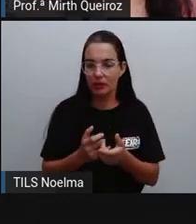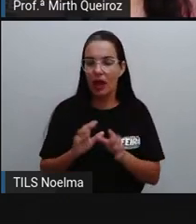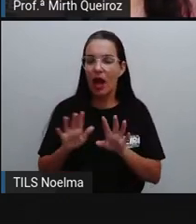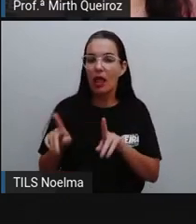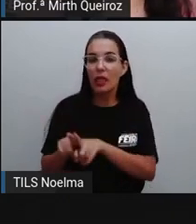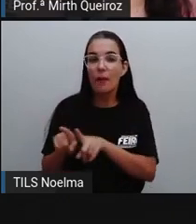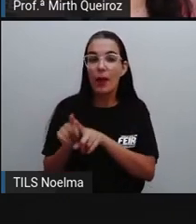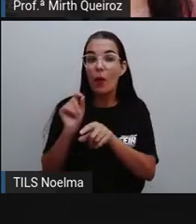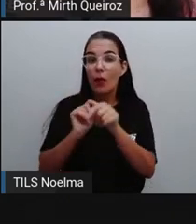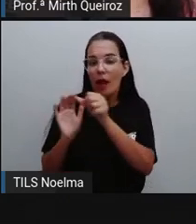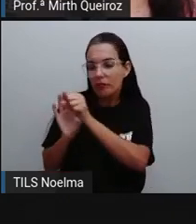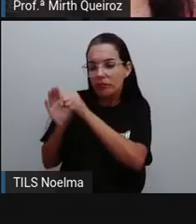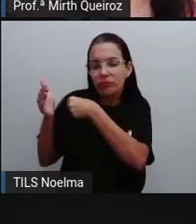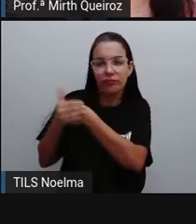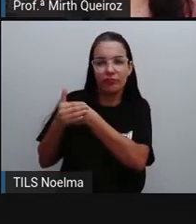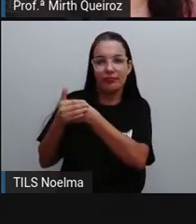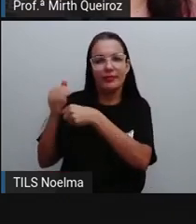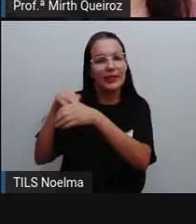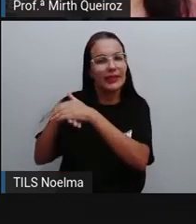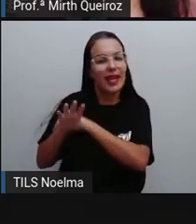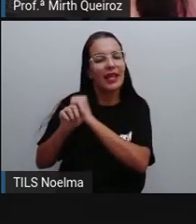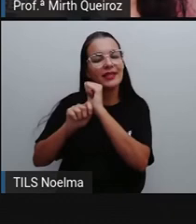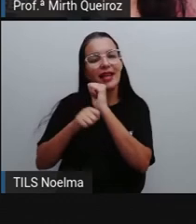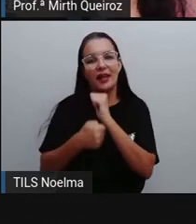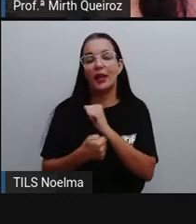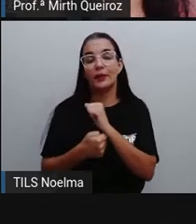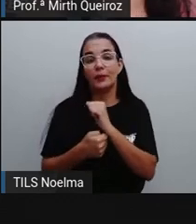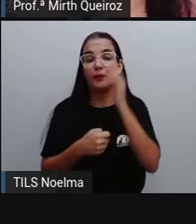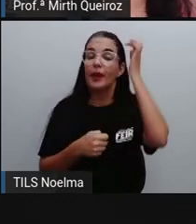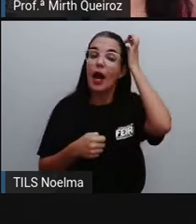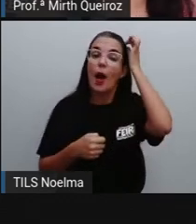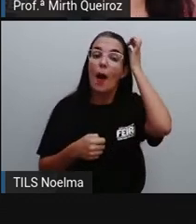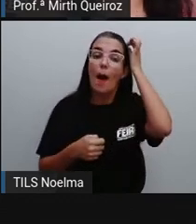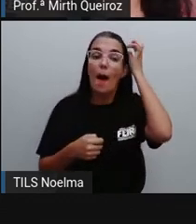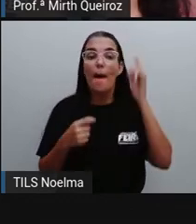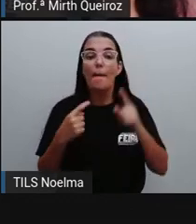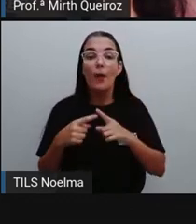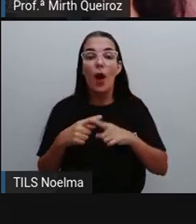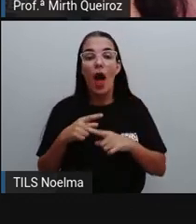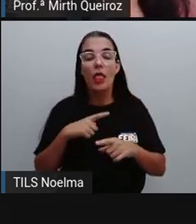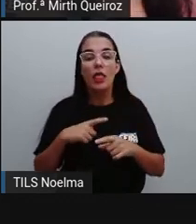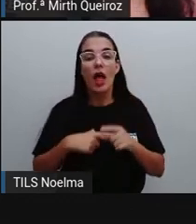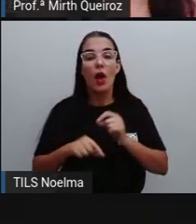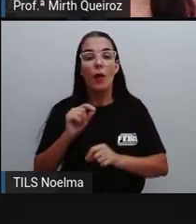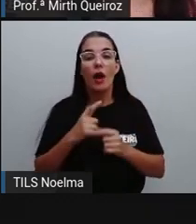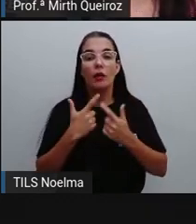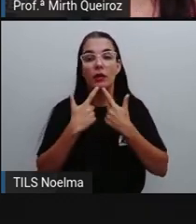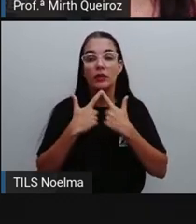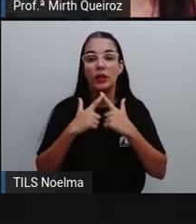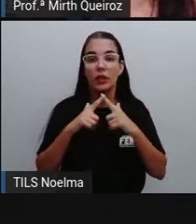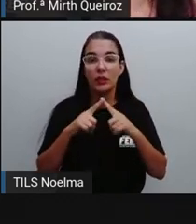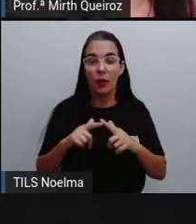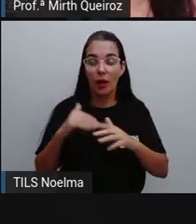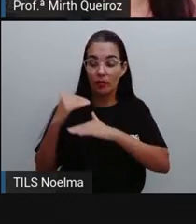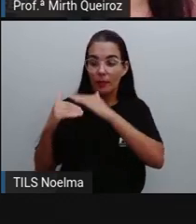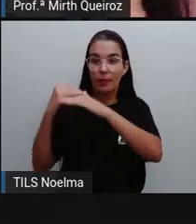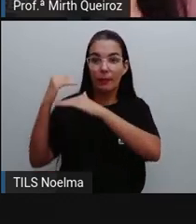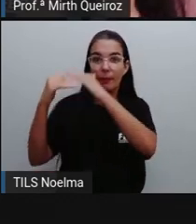Isso ocorre porque nossa língua, ela reflete o grau de envolvimento que nós possuímos aí com os